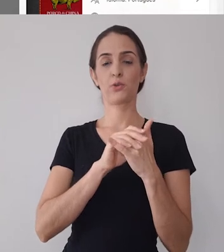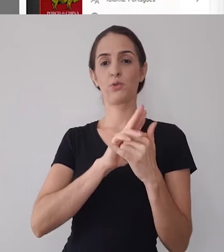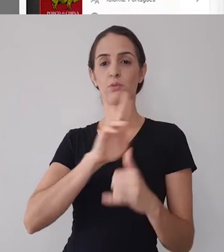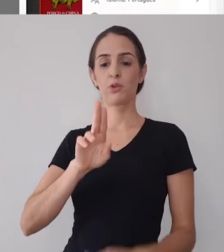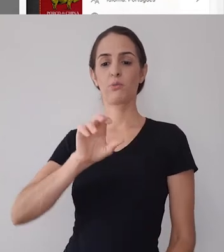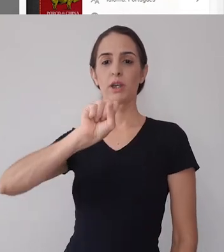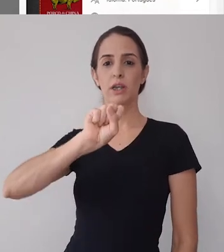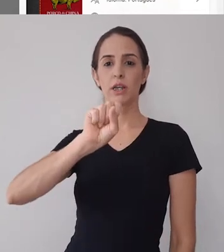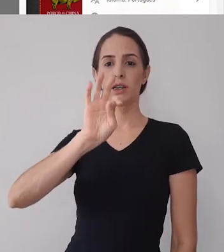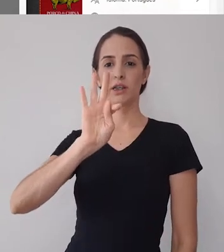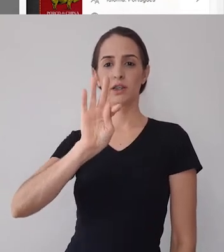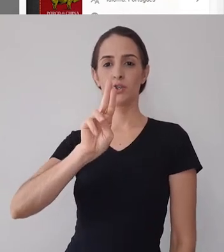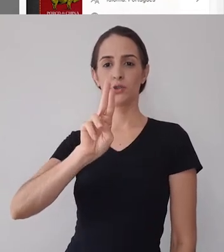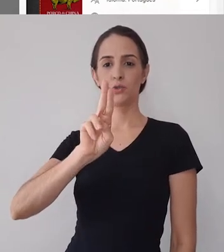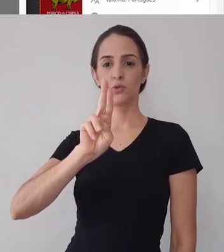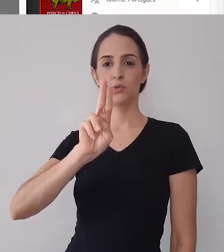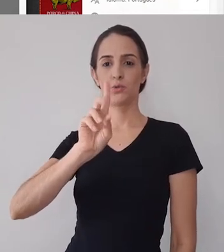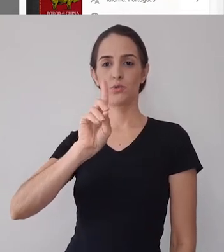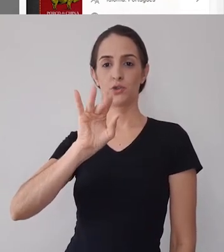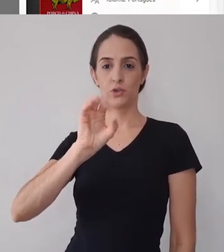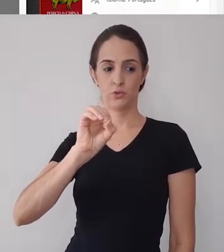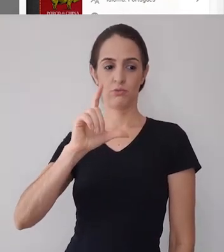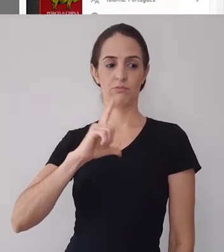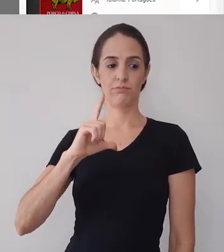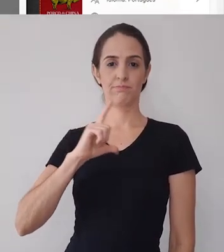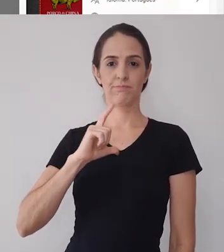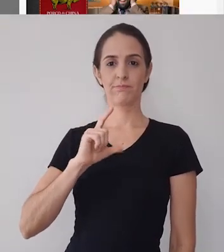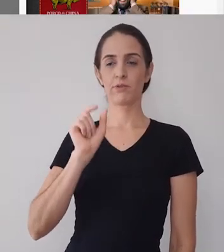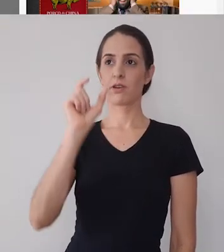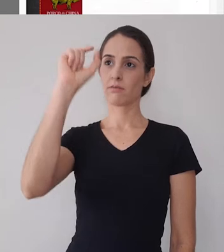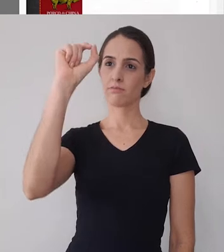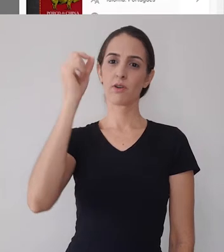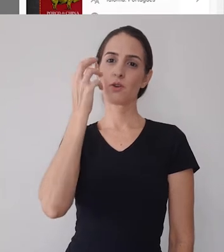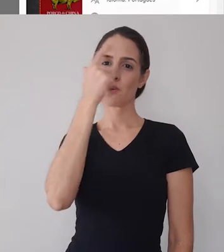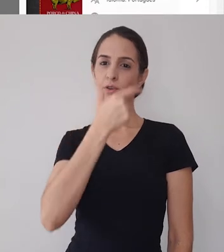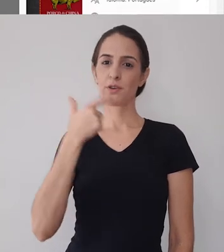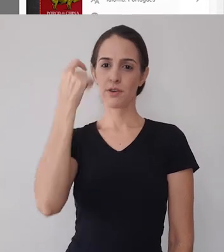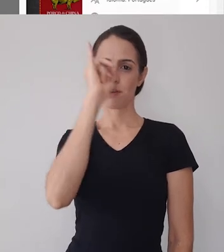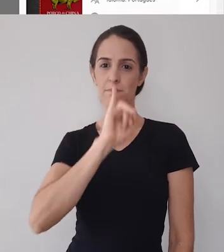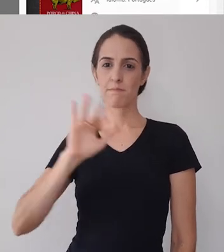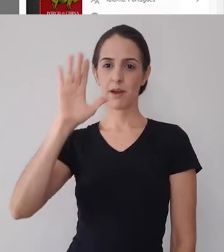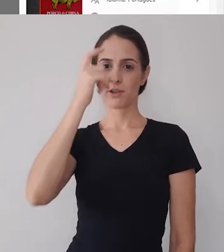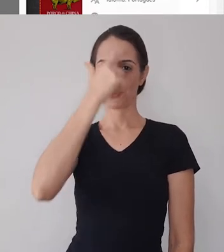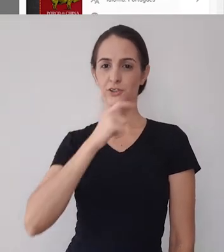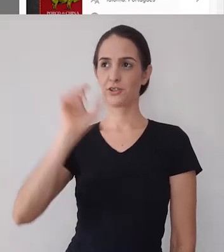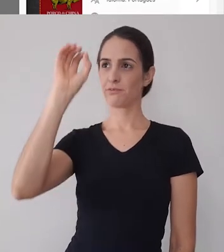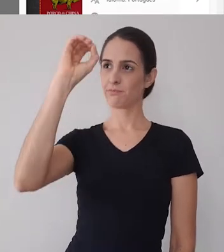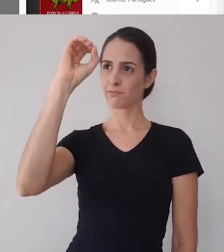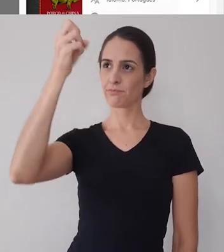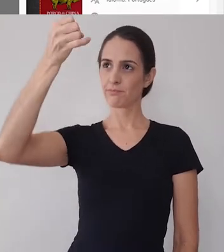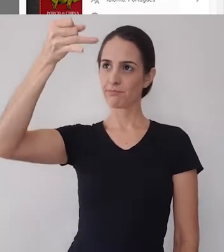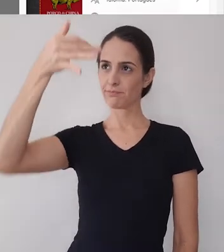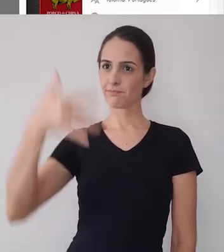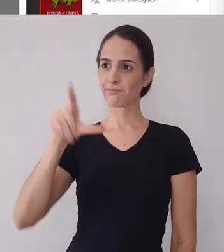que aonde você edita e mexe nos seus vídeos você pode tanto por esse menu no seu rostinho aqui também pode vir